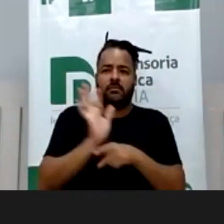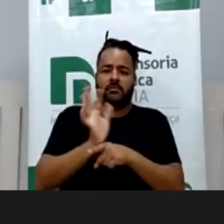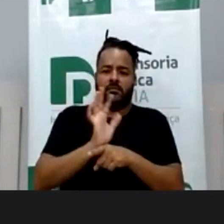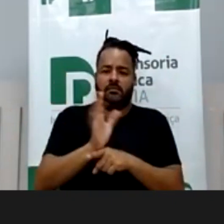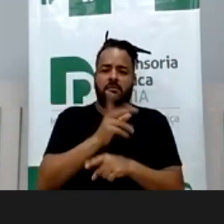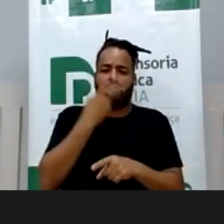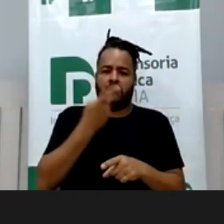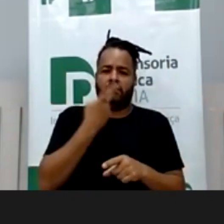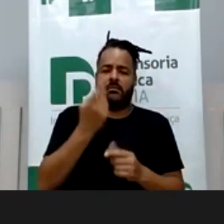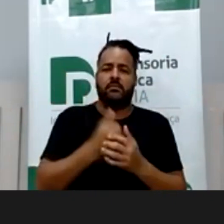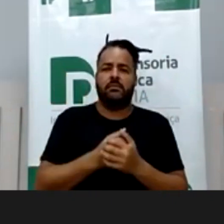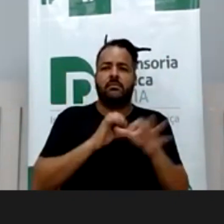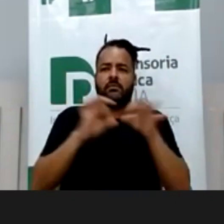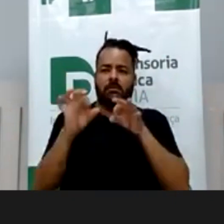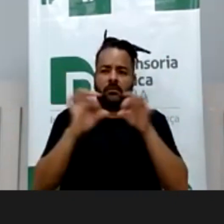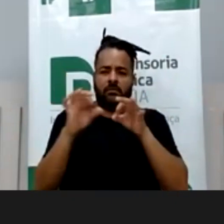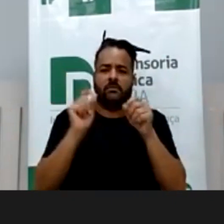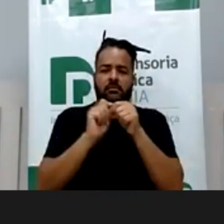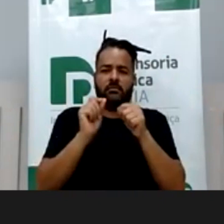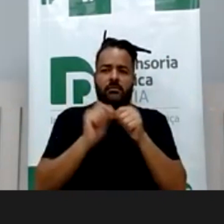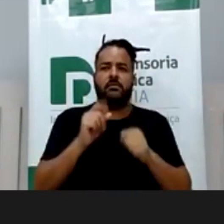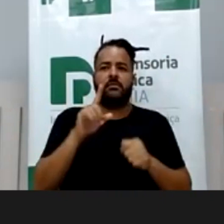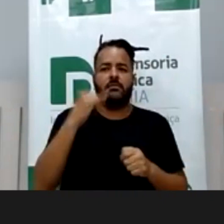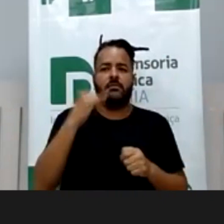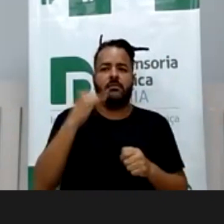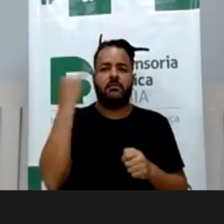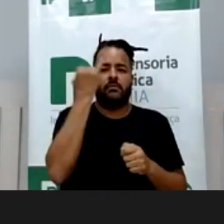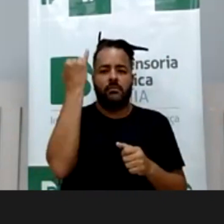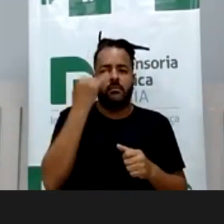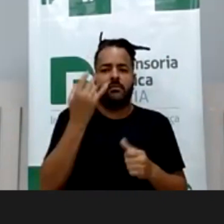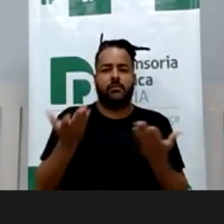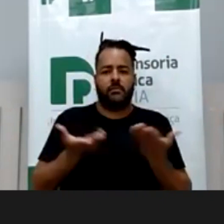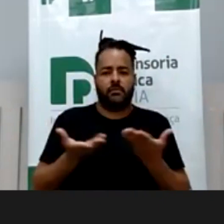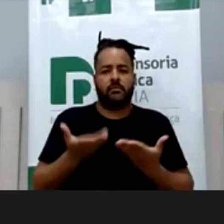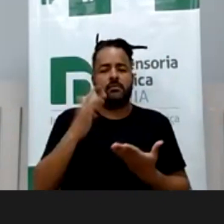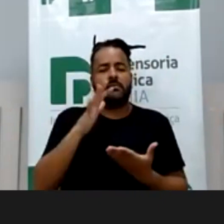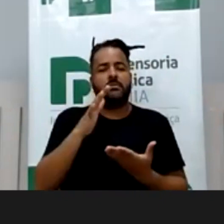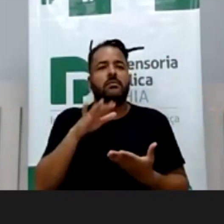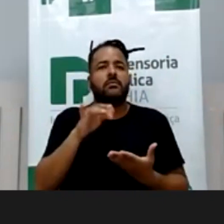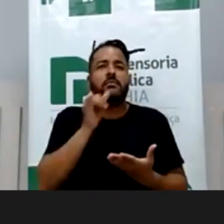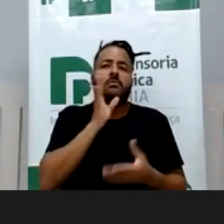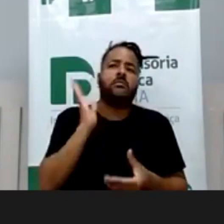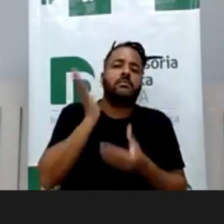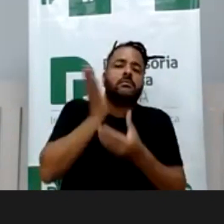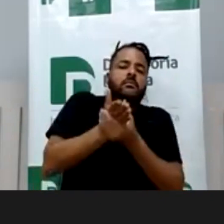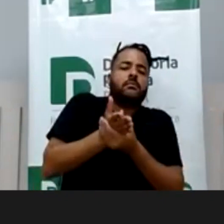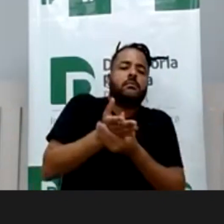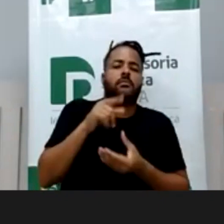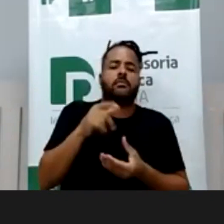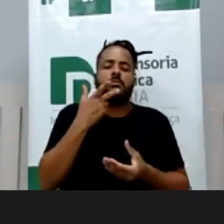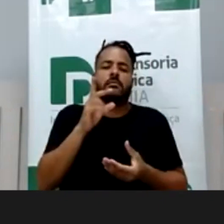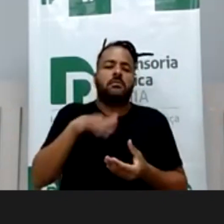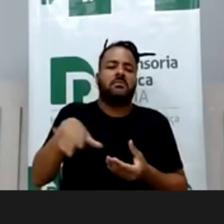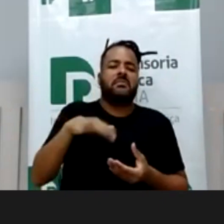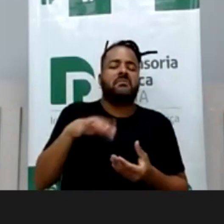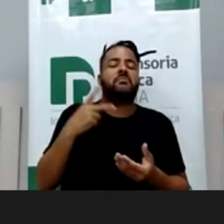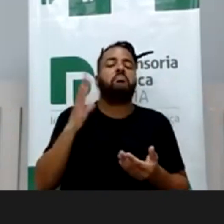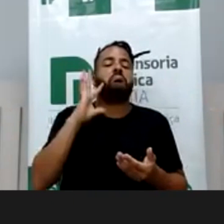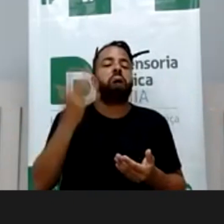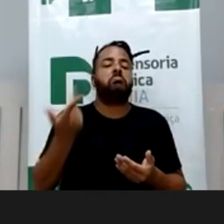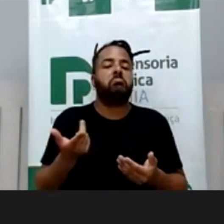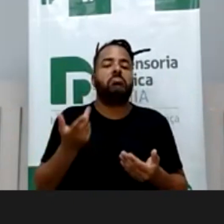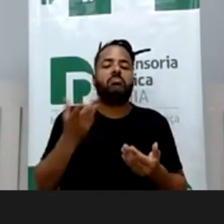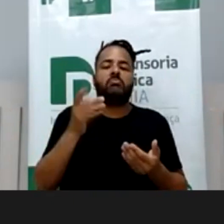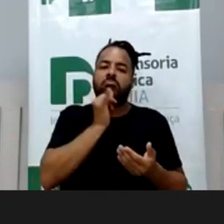que a senhora planeja fazer, seria importante também colocar também qual seria a penalidade para quem comete isso, para eles não